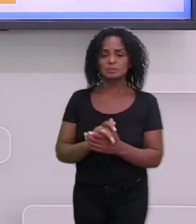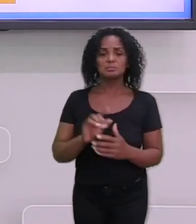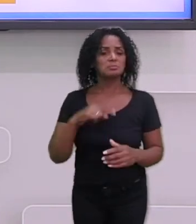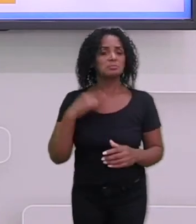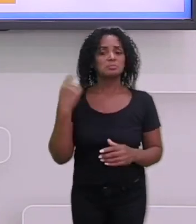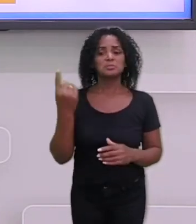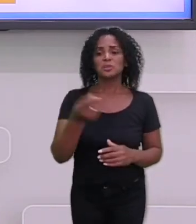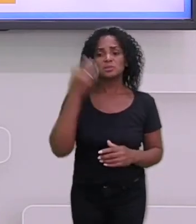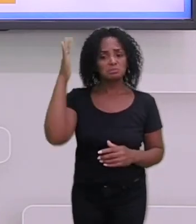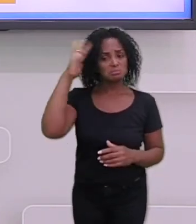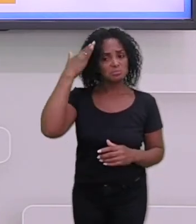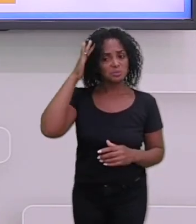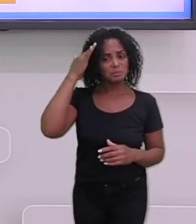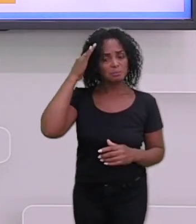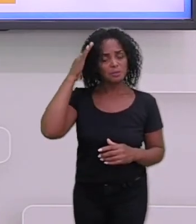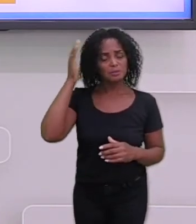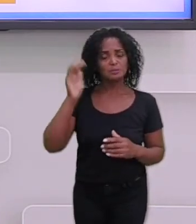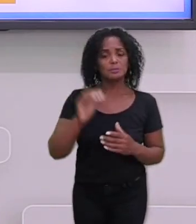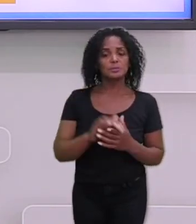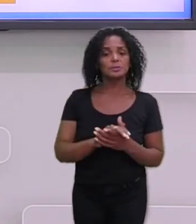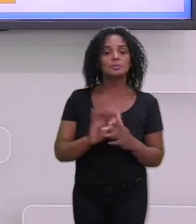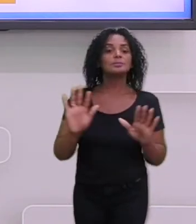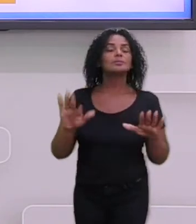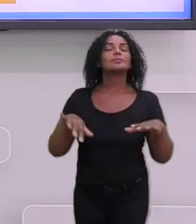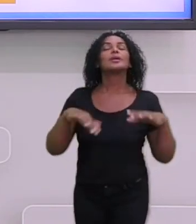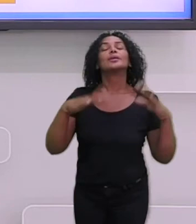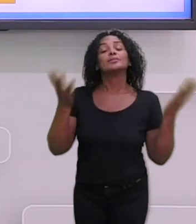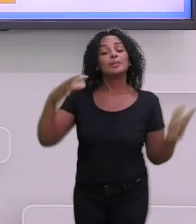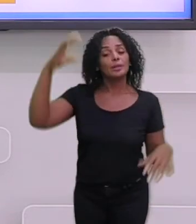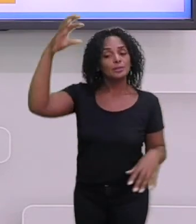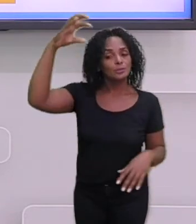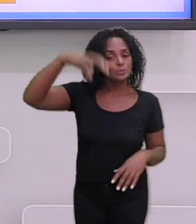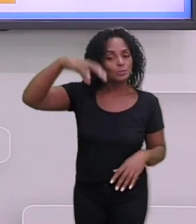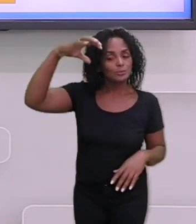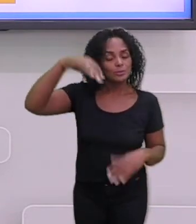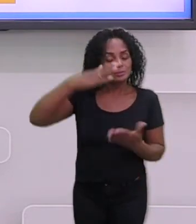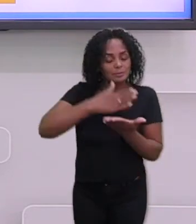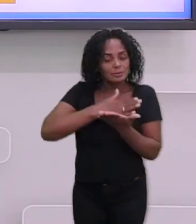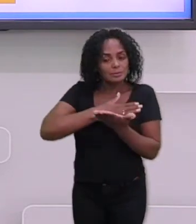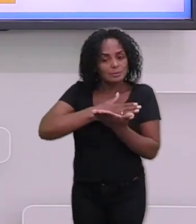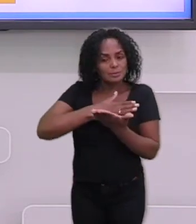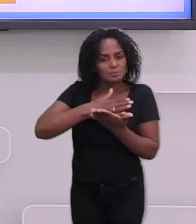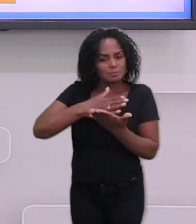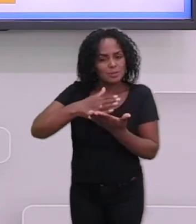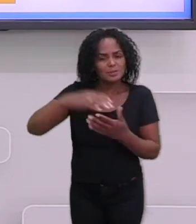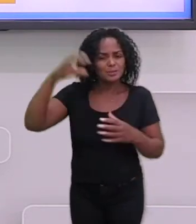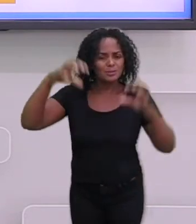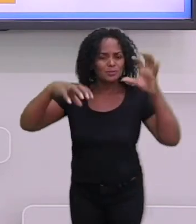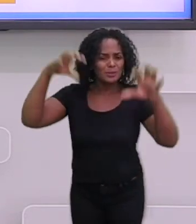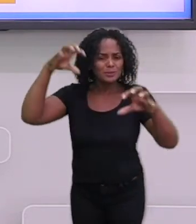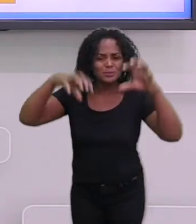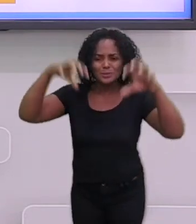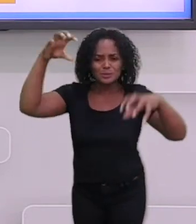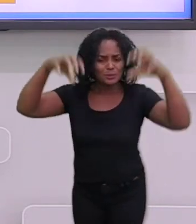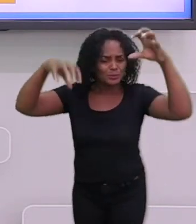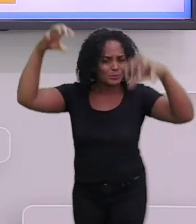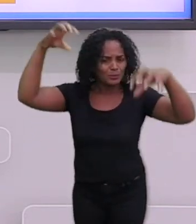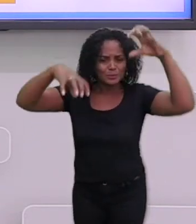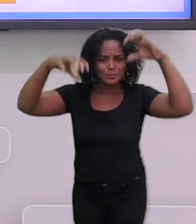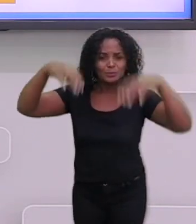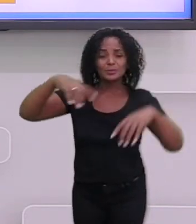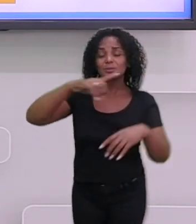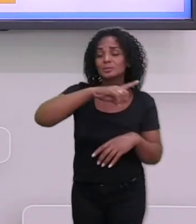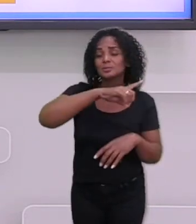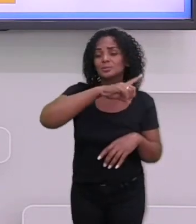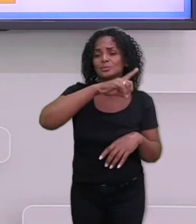são pequenos ovos. Aí vem a chuva e começa a chover bastante e o dia